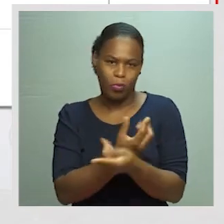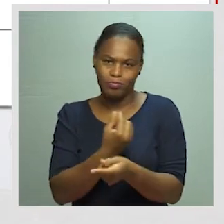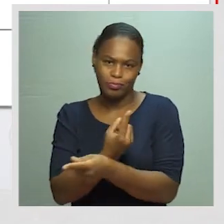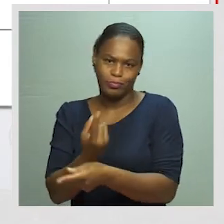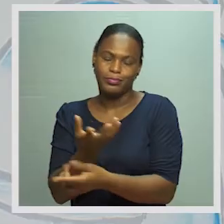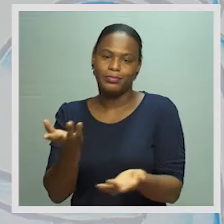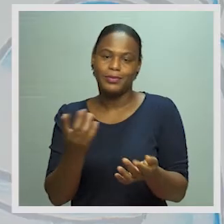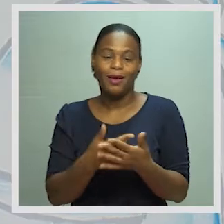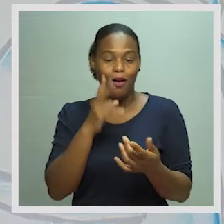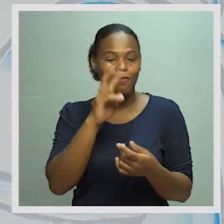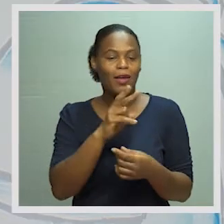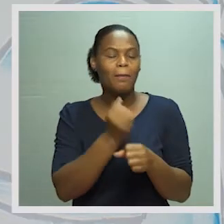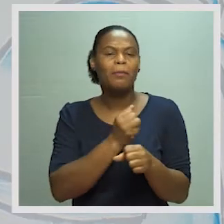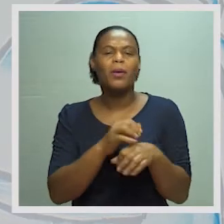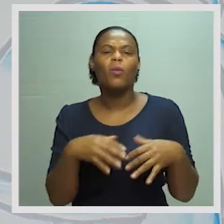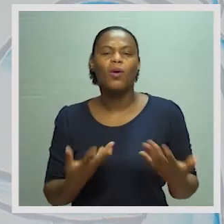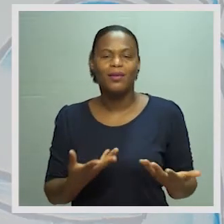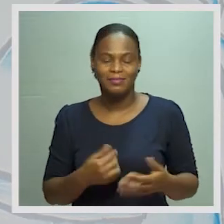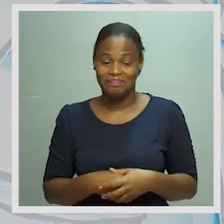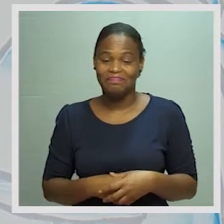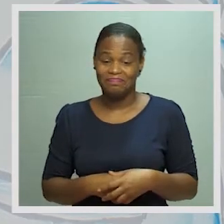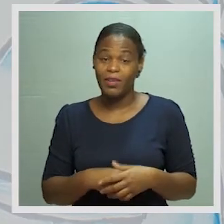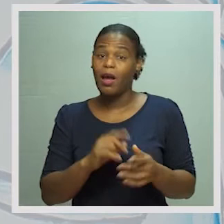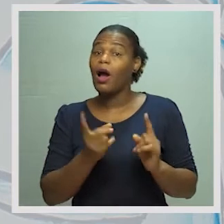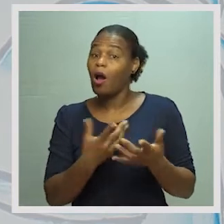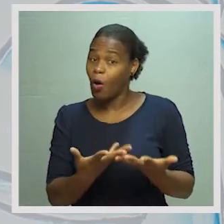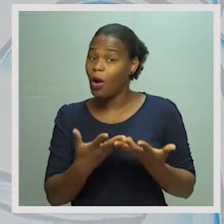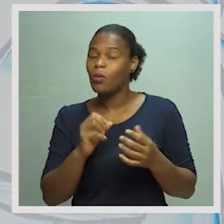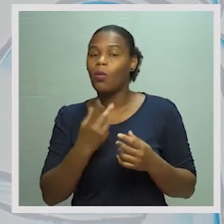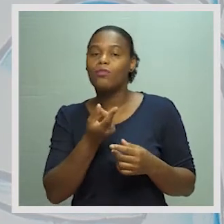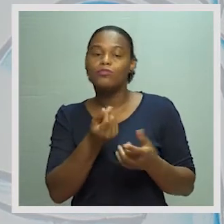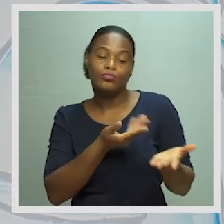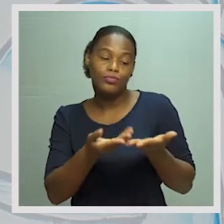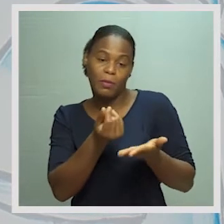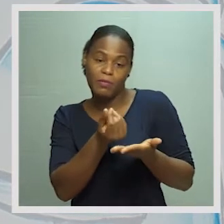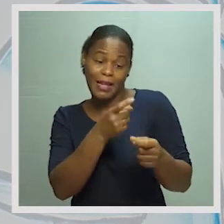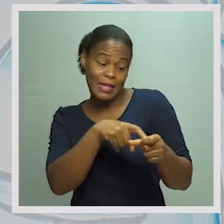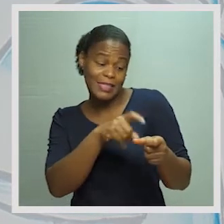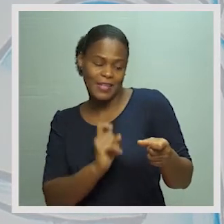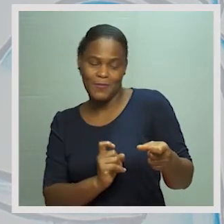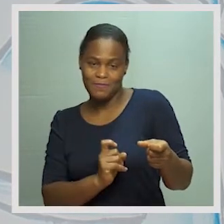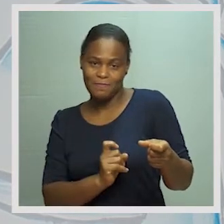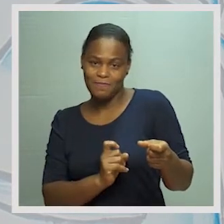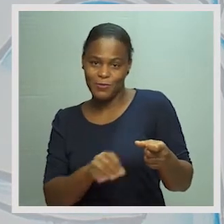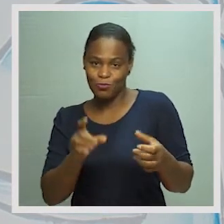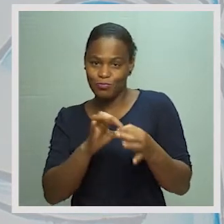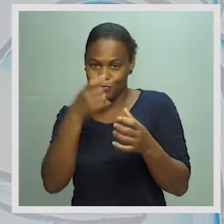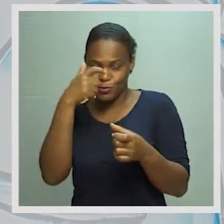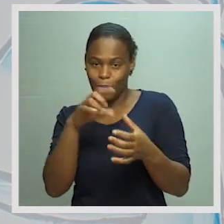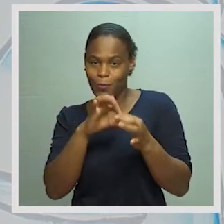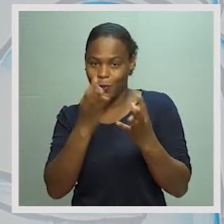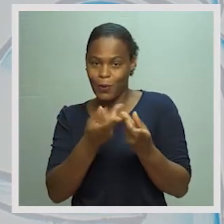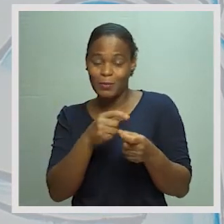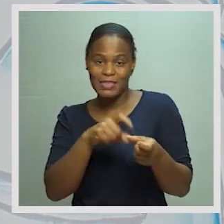Vamos ao circuito ver os empregos. Os empregos são os fluxos monetários de saída do agente econômico.